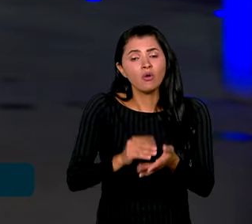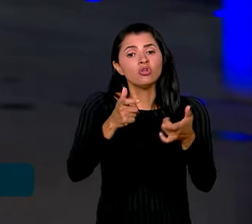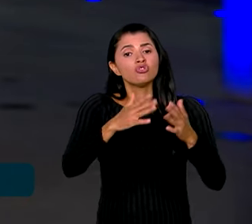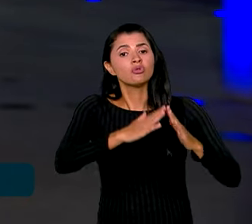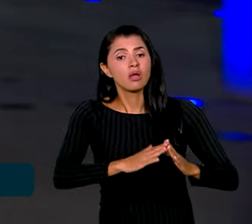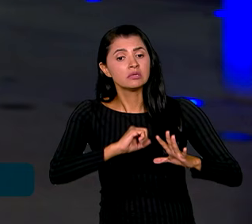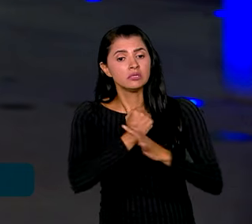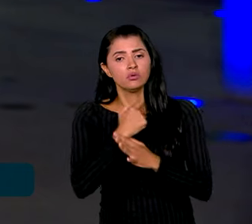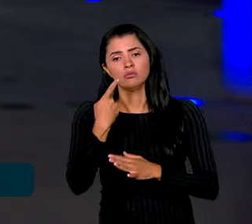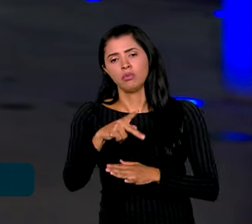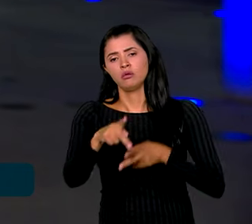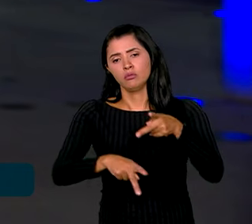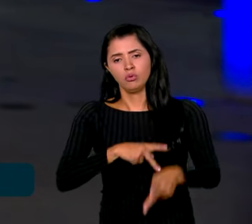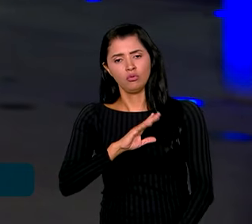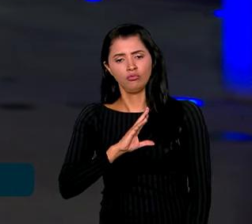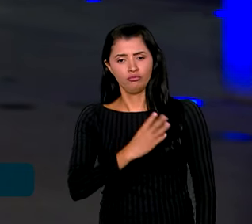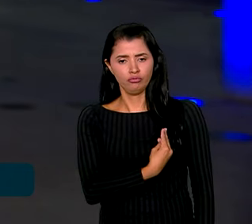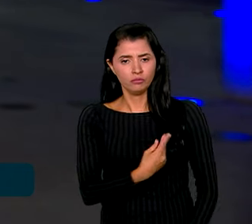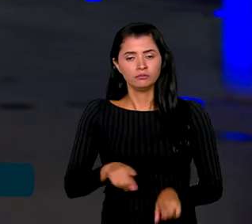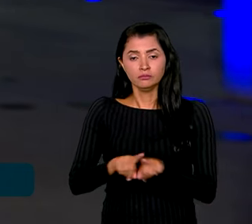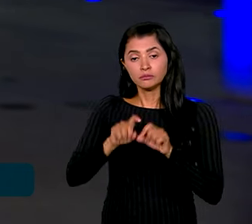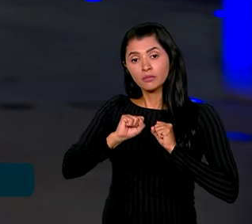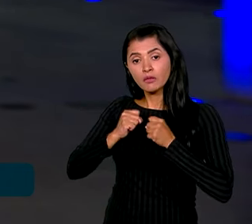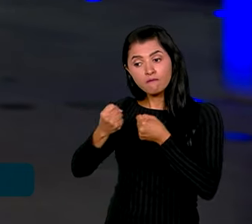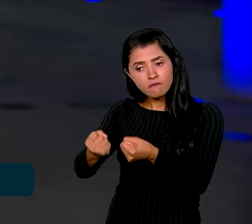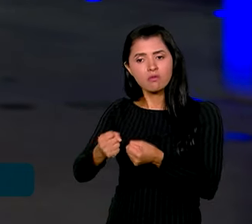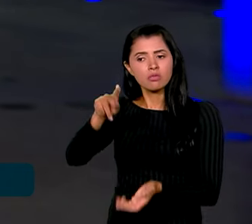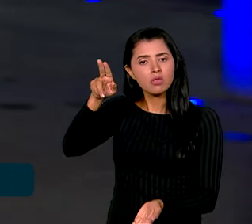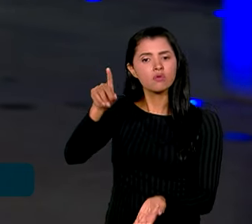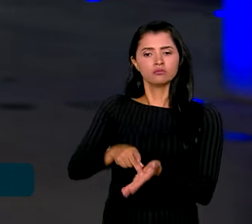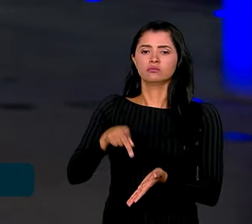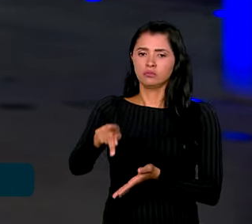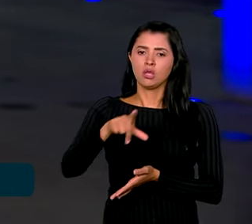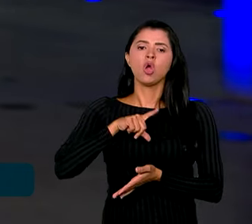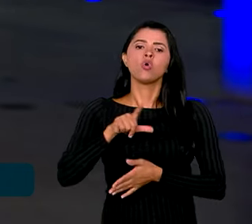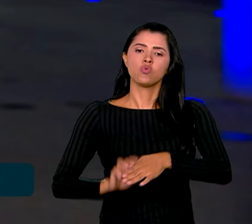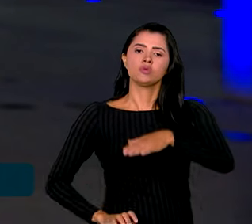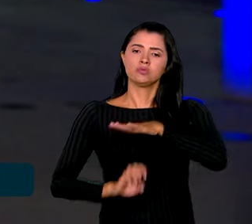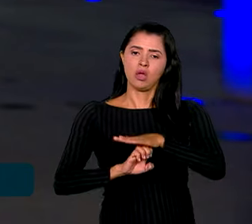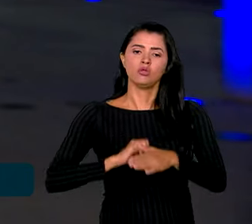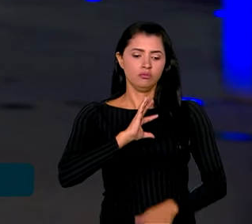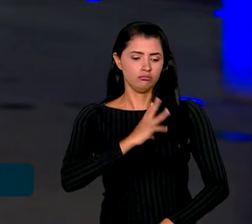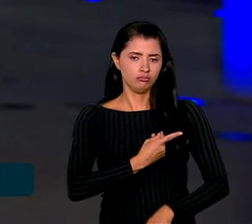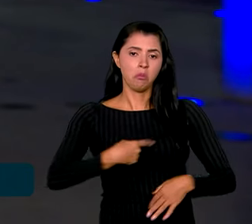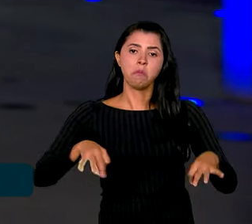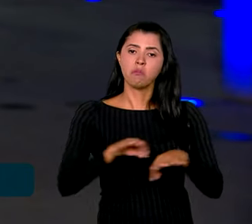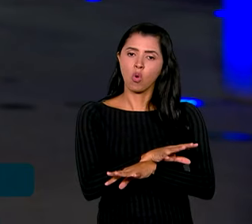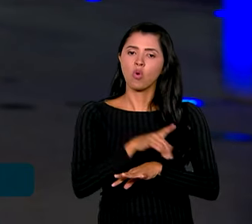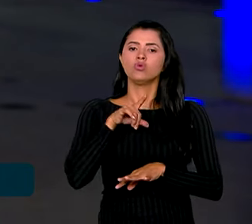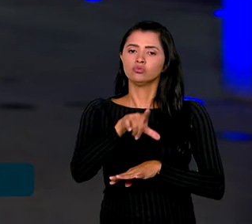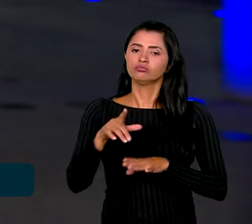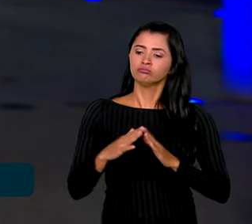seguro para o povo palestino. Lula defendeu o reconhecimento de um Estado palestino viável, vivendo lado a lado